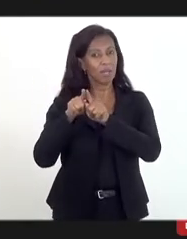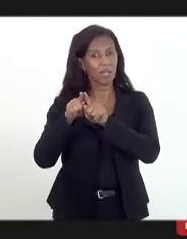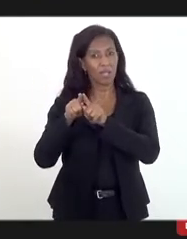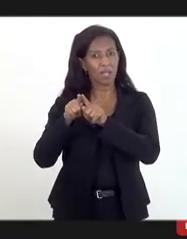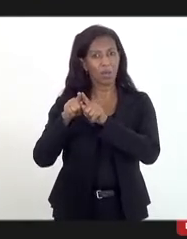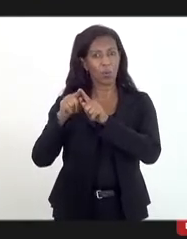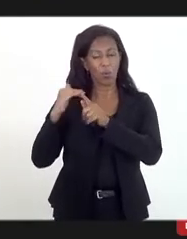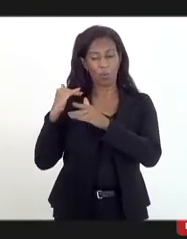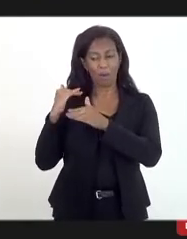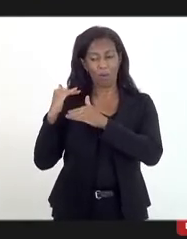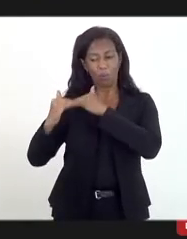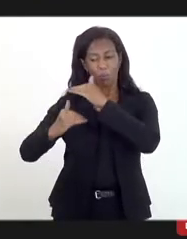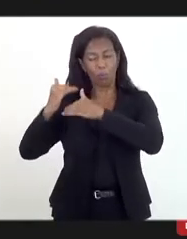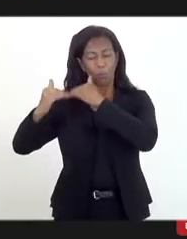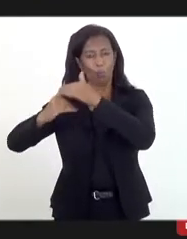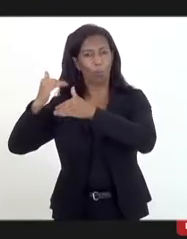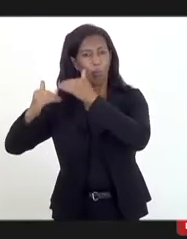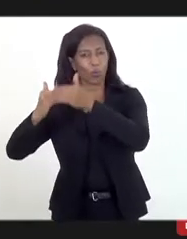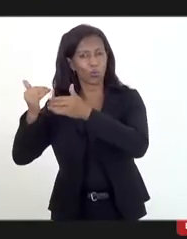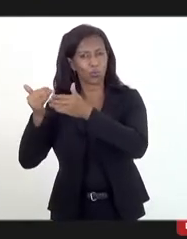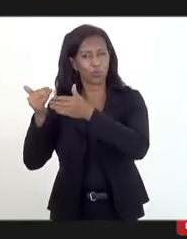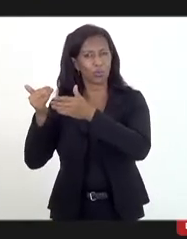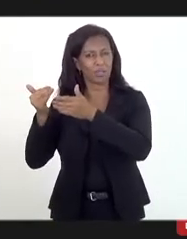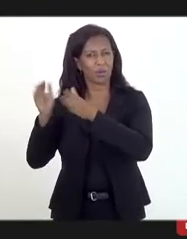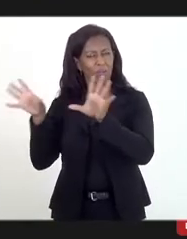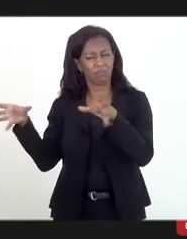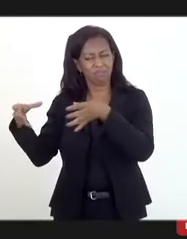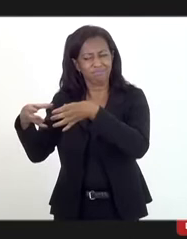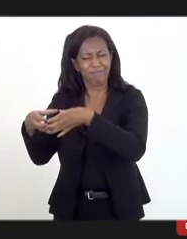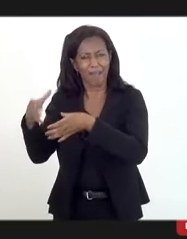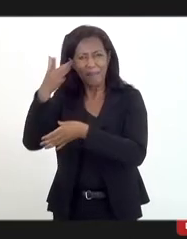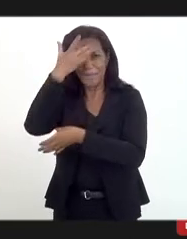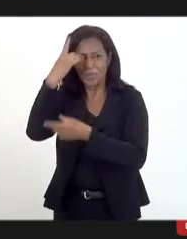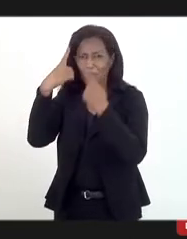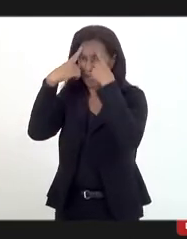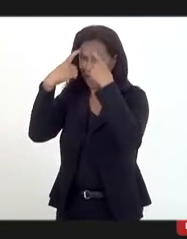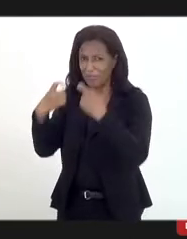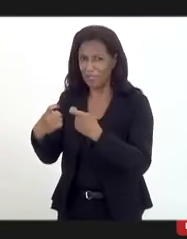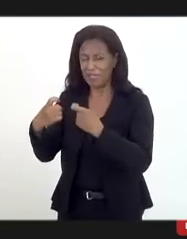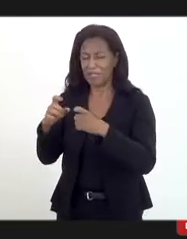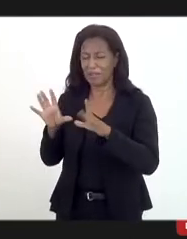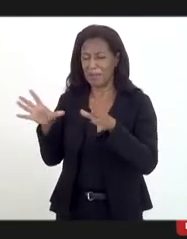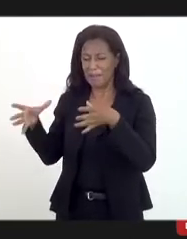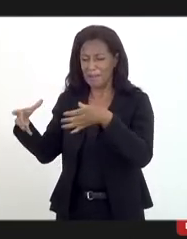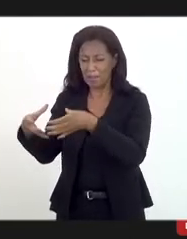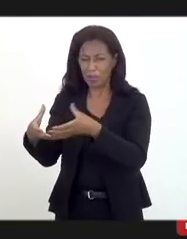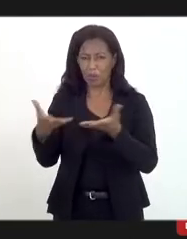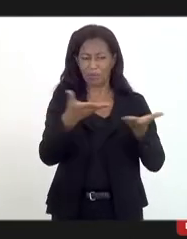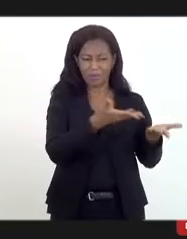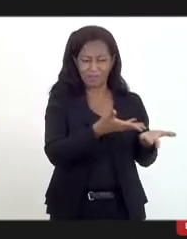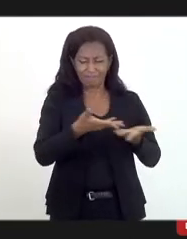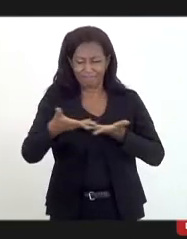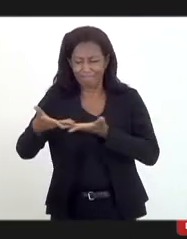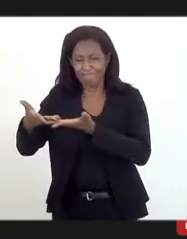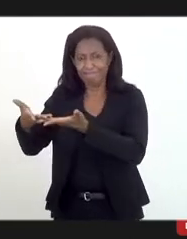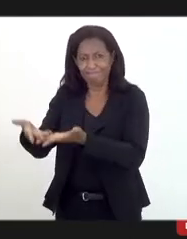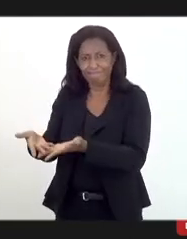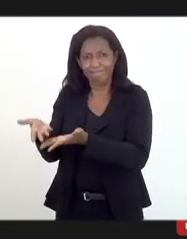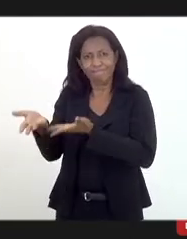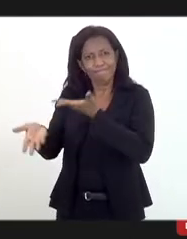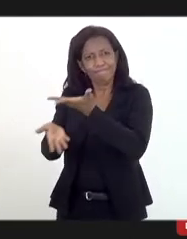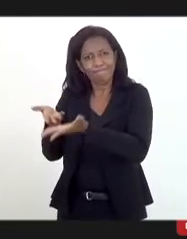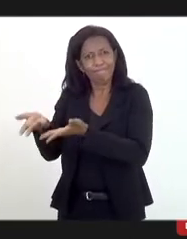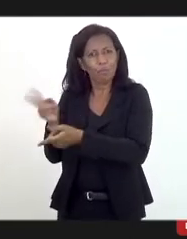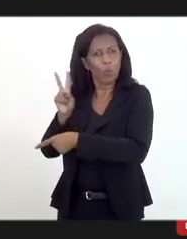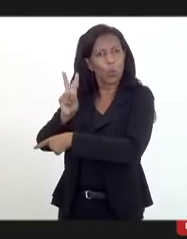empática e interdisciplinar para as vítimas, para que elas possam ser acolhidas, amparadas, para que tenham seus direitos